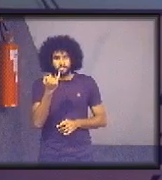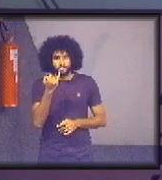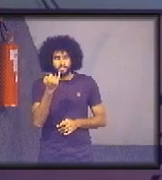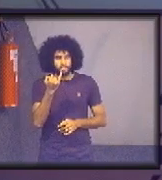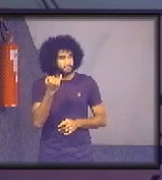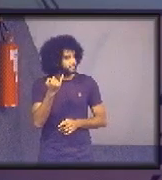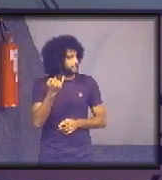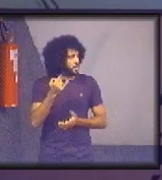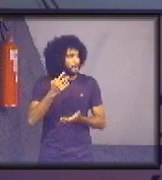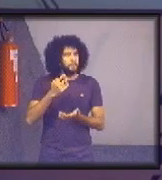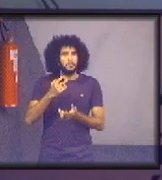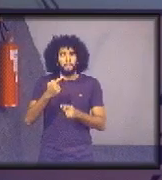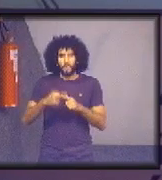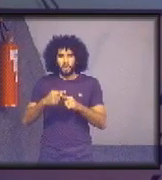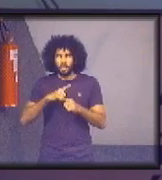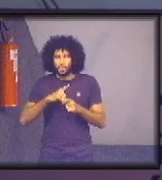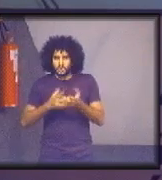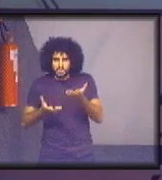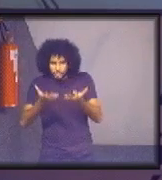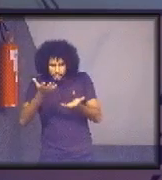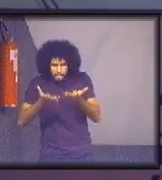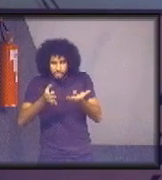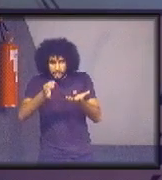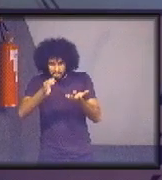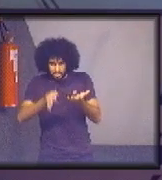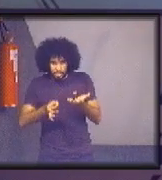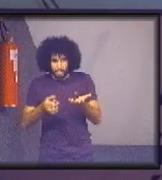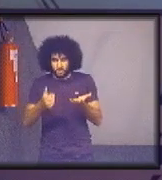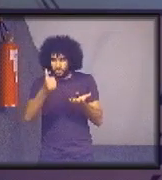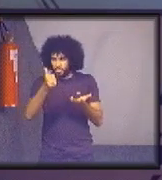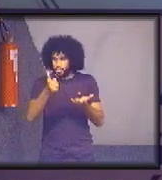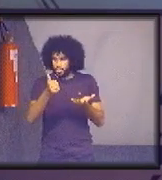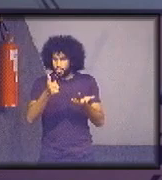equilíbrio, para a continuidade, para a...